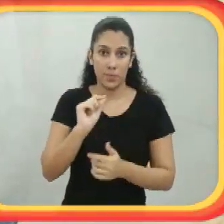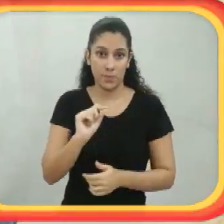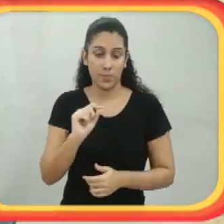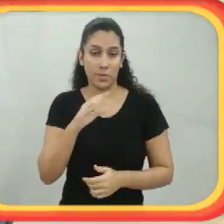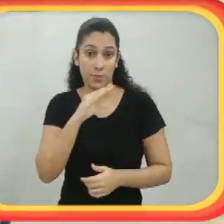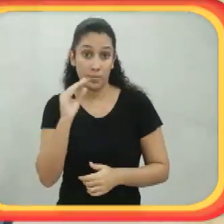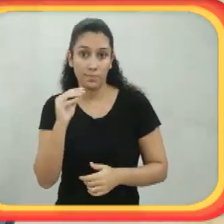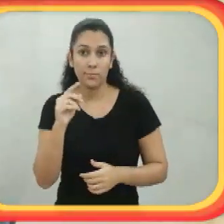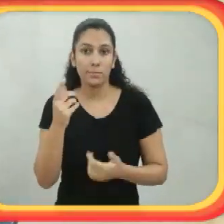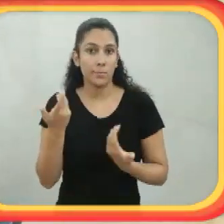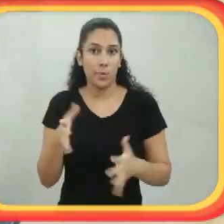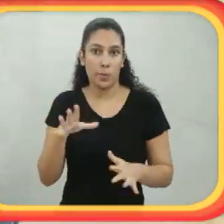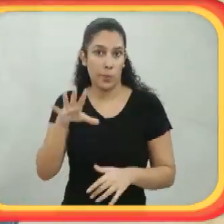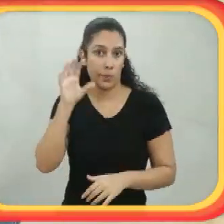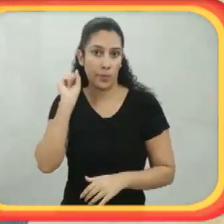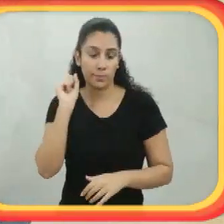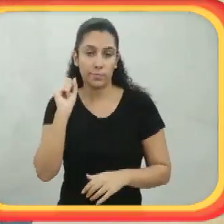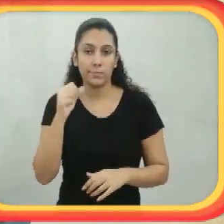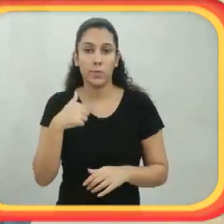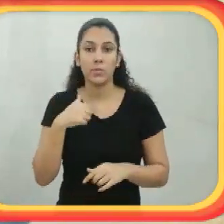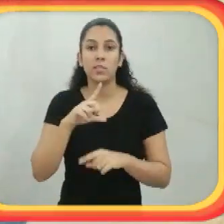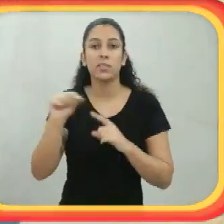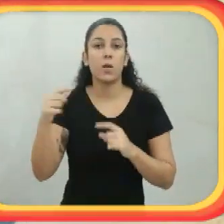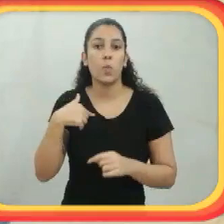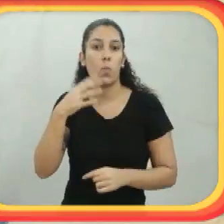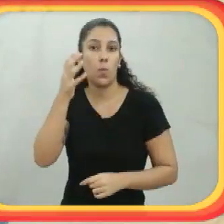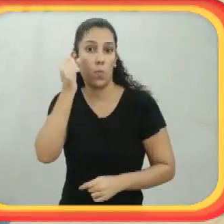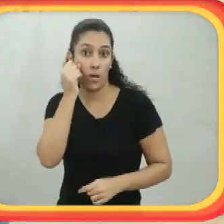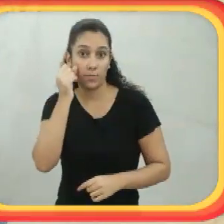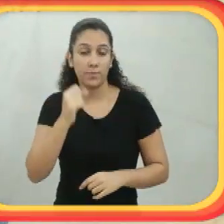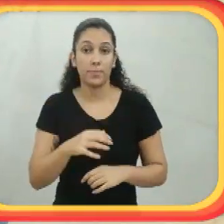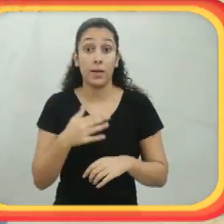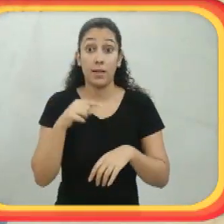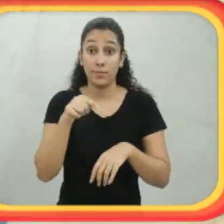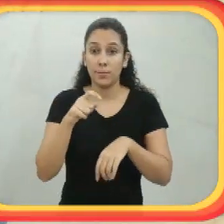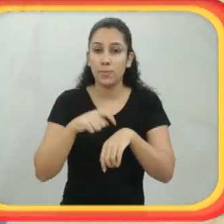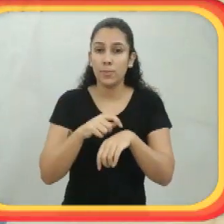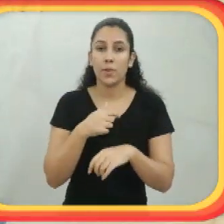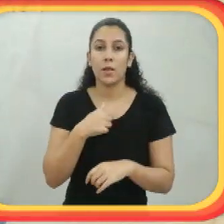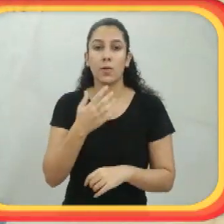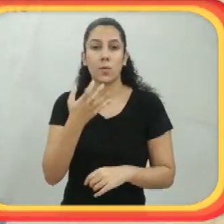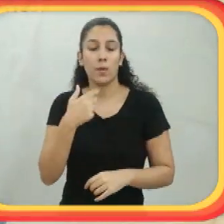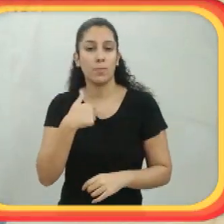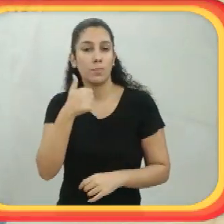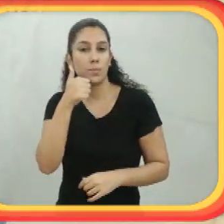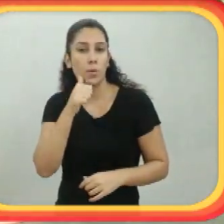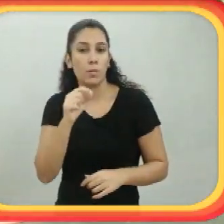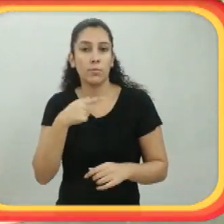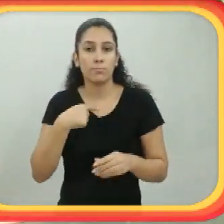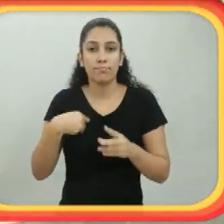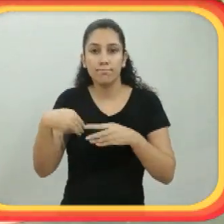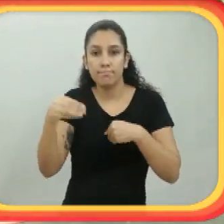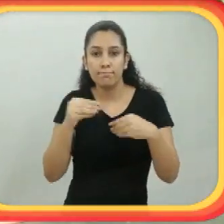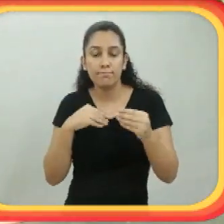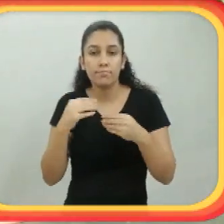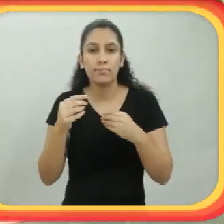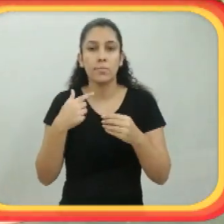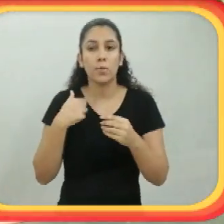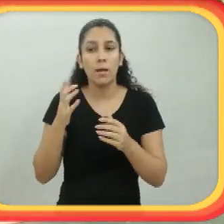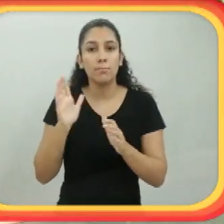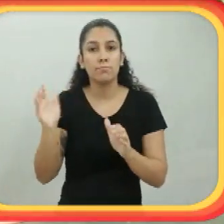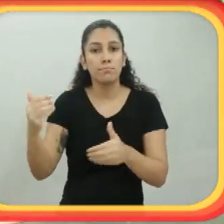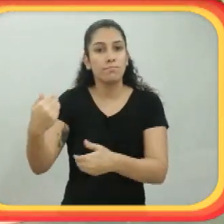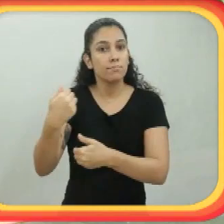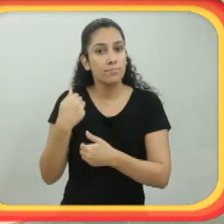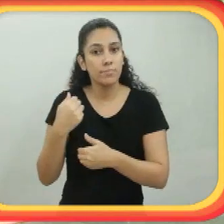vantagens de ser uma mãe cadeirante é que, desde o início, o meu maior poder sempre foi a voz.